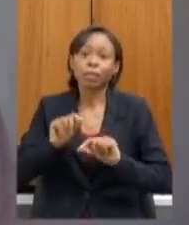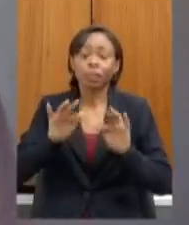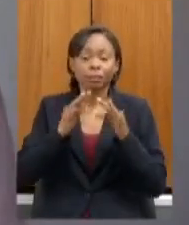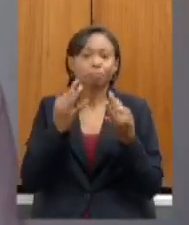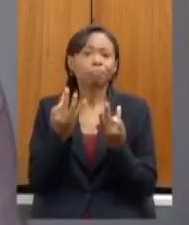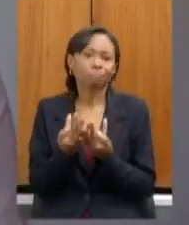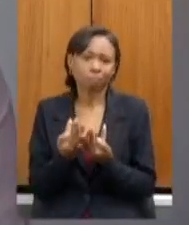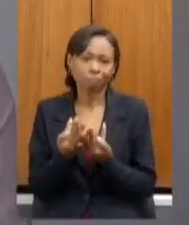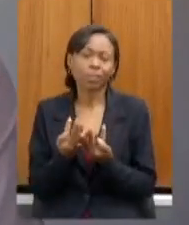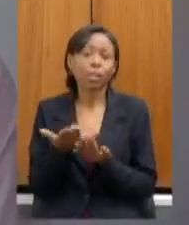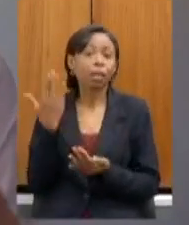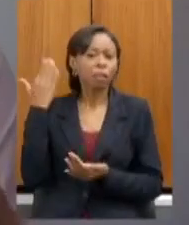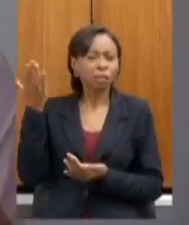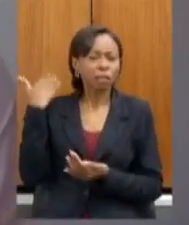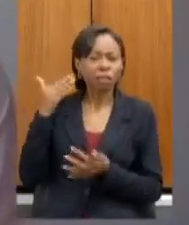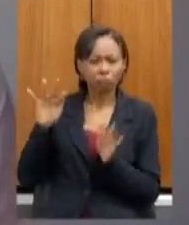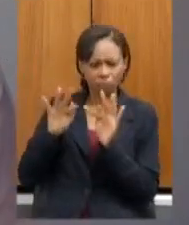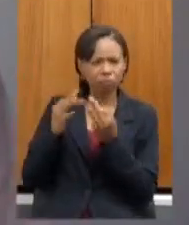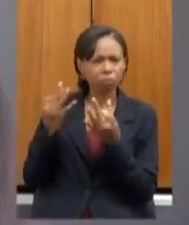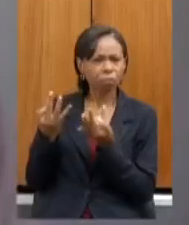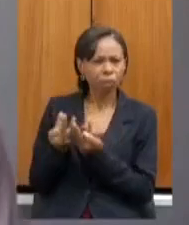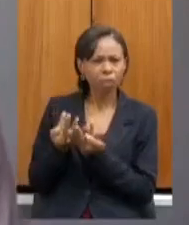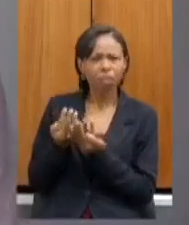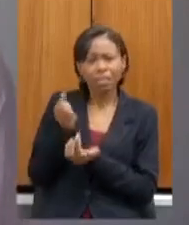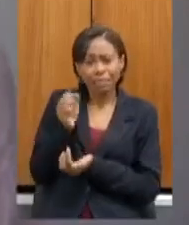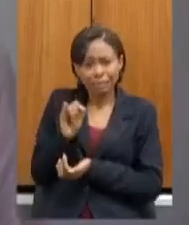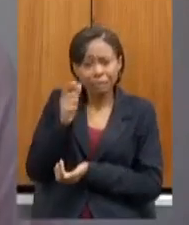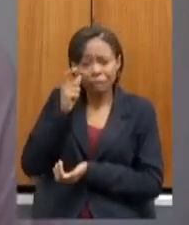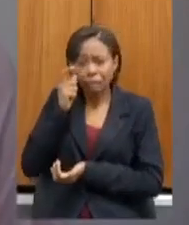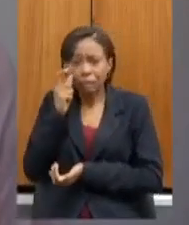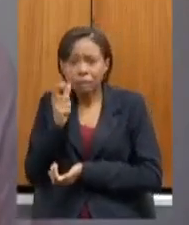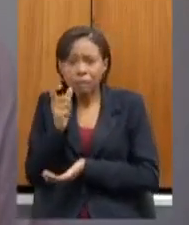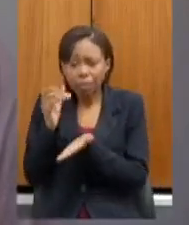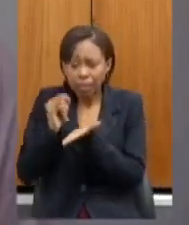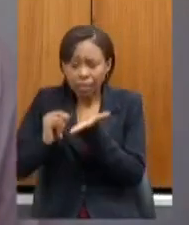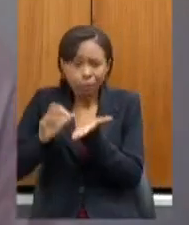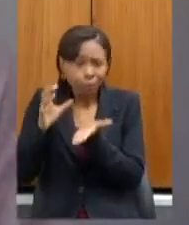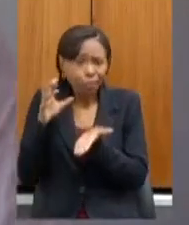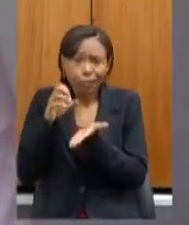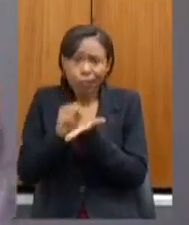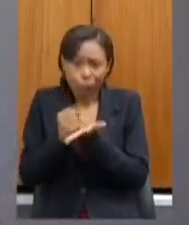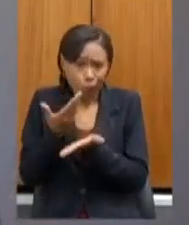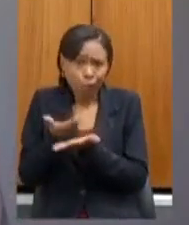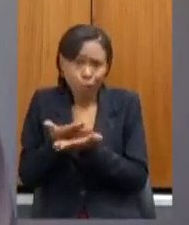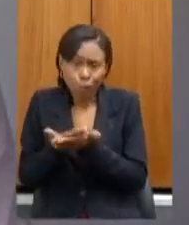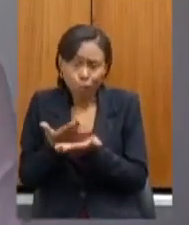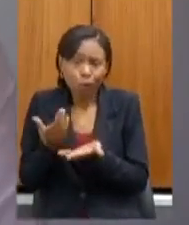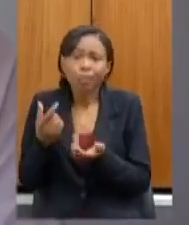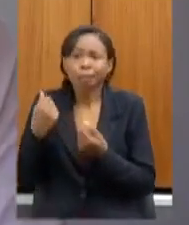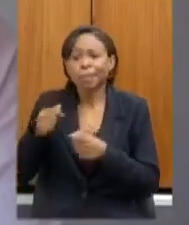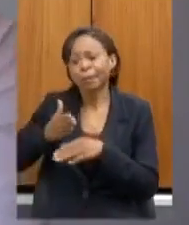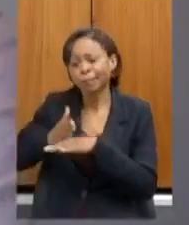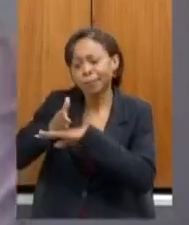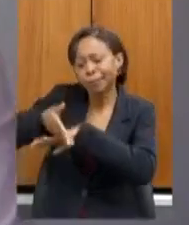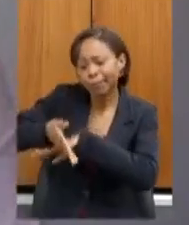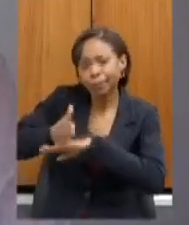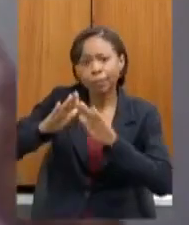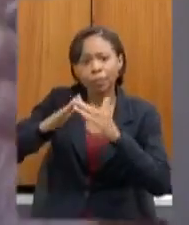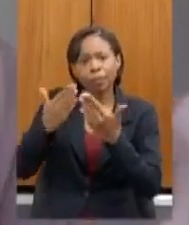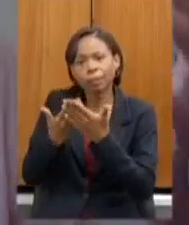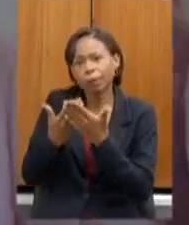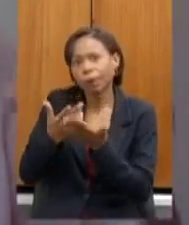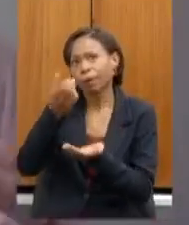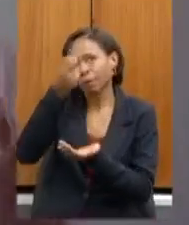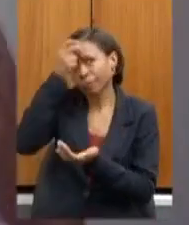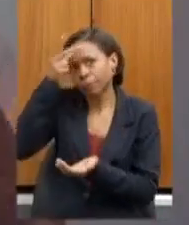passado se uma família tinha interesse em fazer uma matrícula numa escola pública ela tinha que buscar a escola uma escola municipal uma